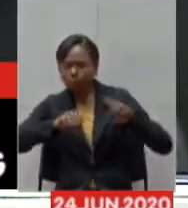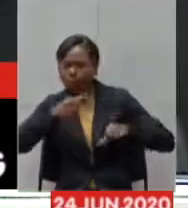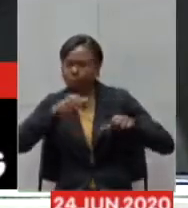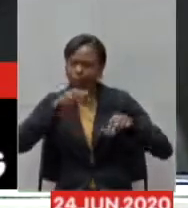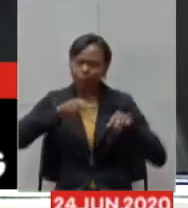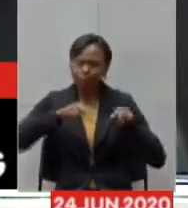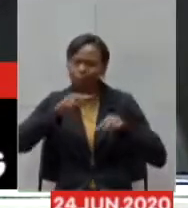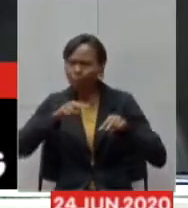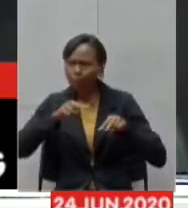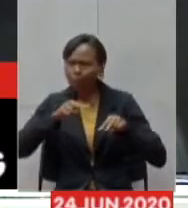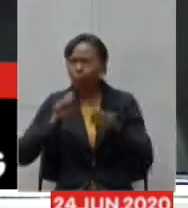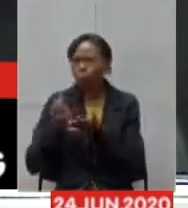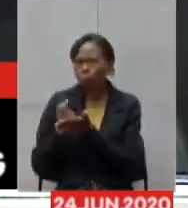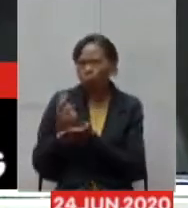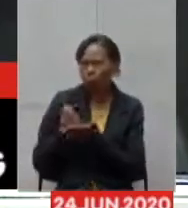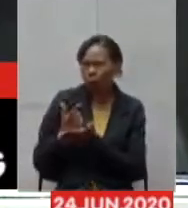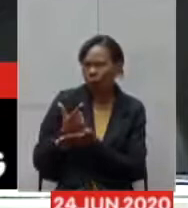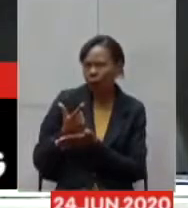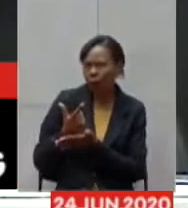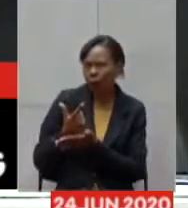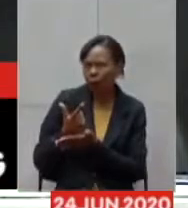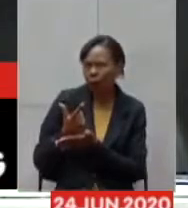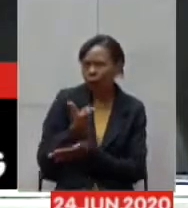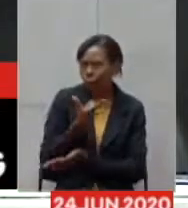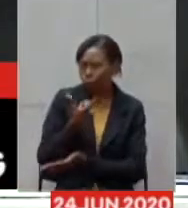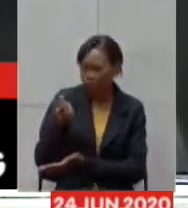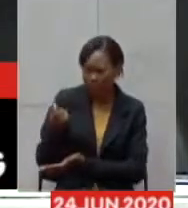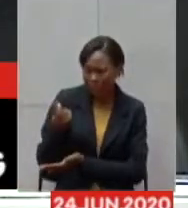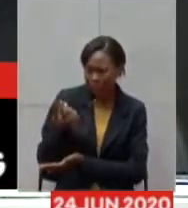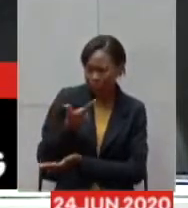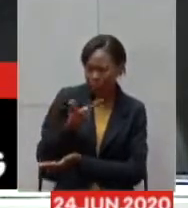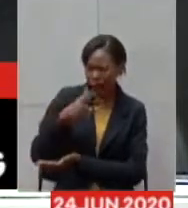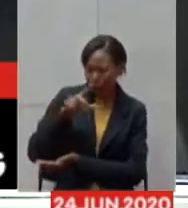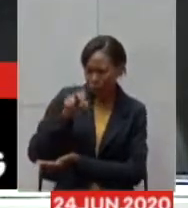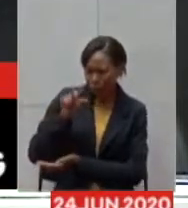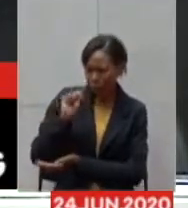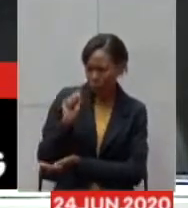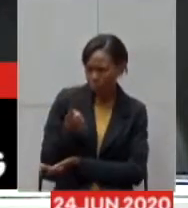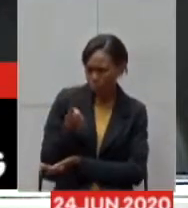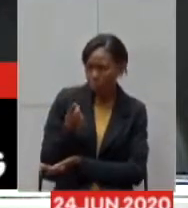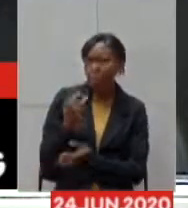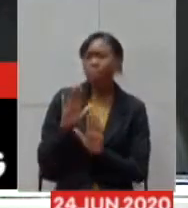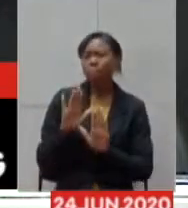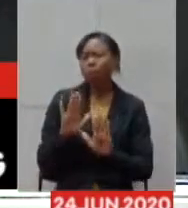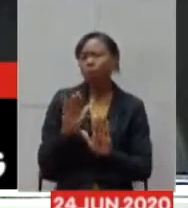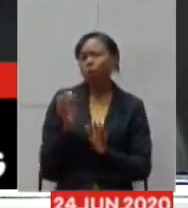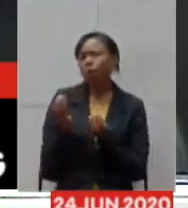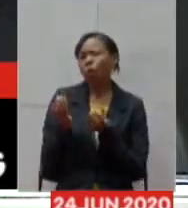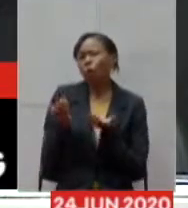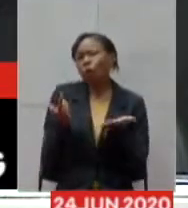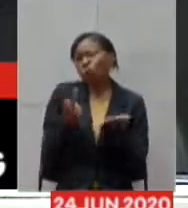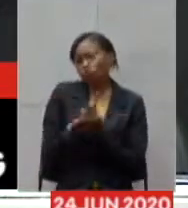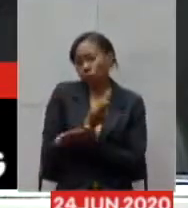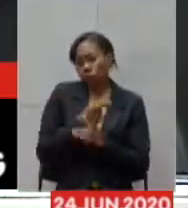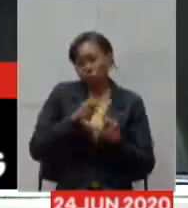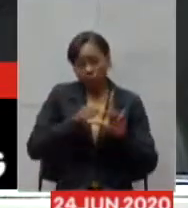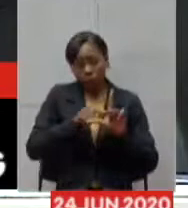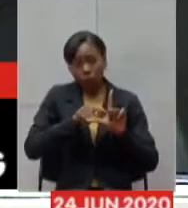respirador a 200 250 mil mas como a curva chatou